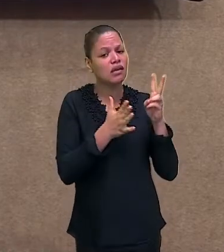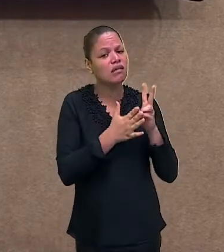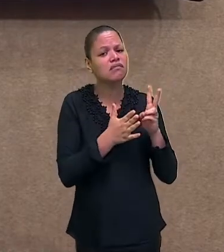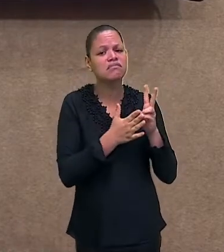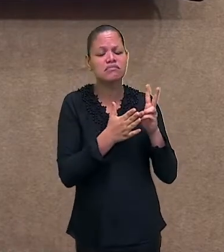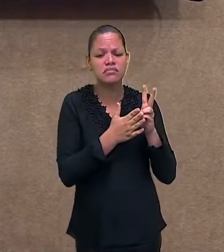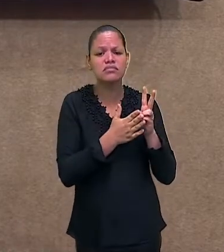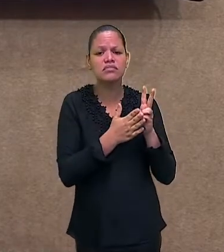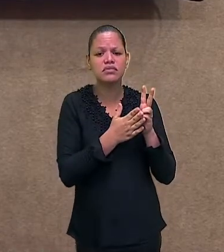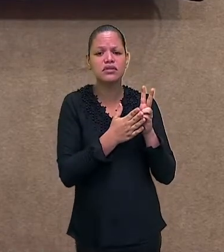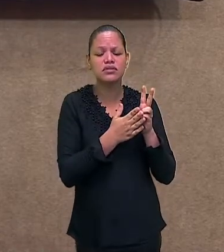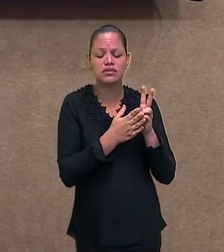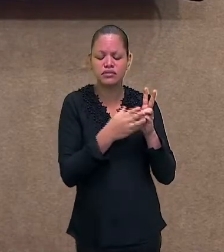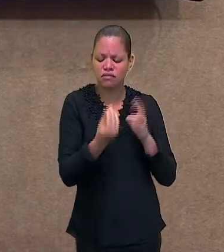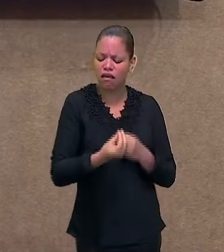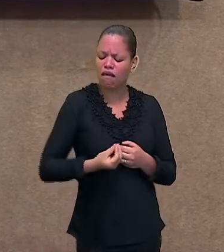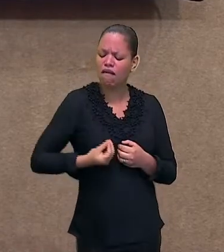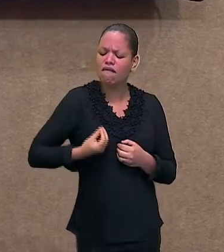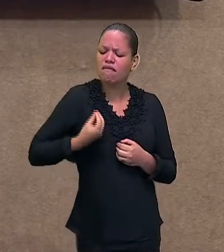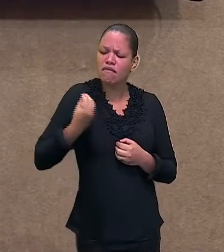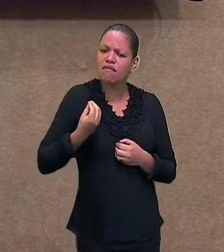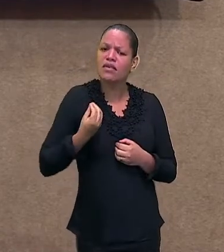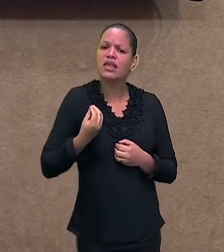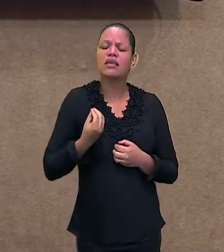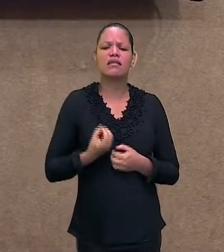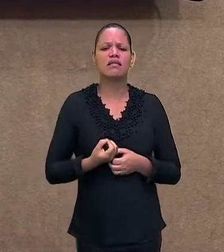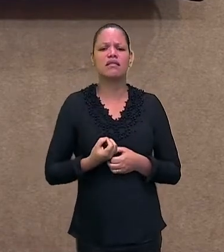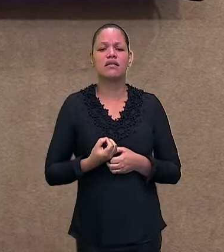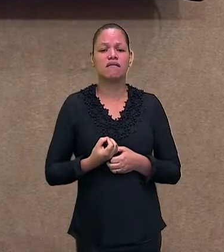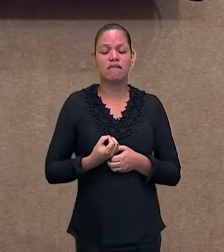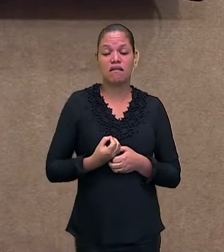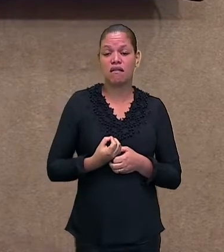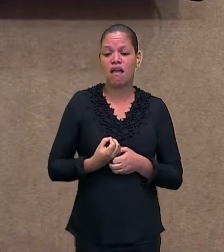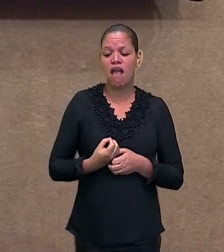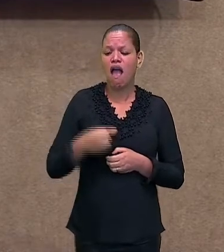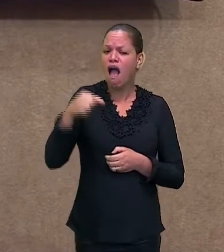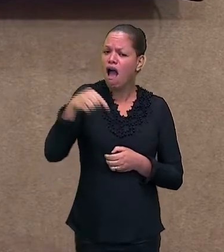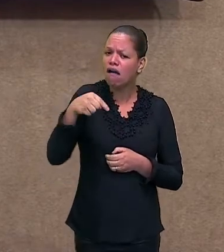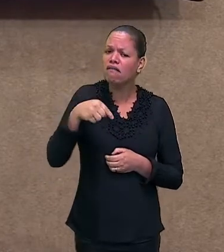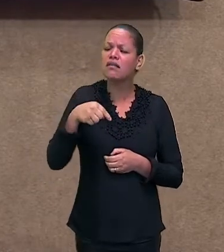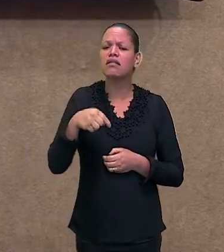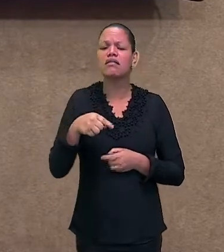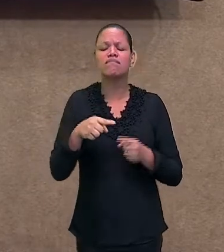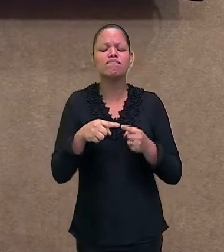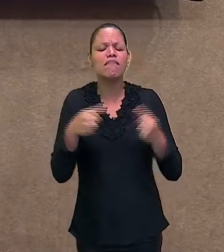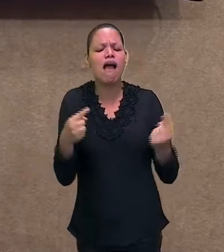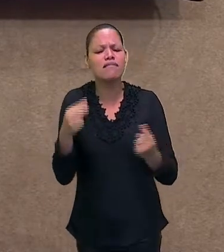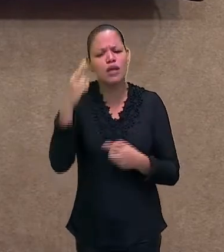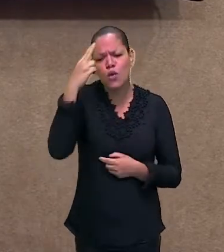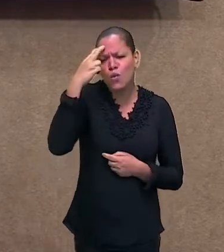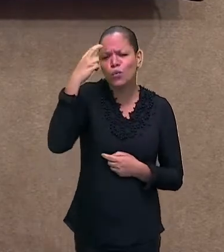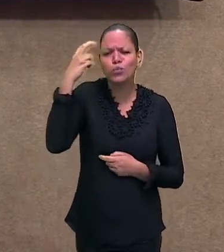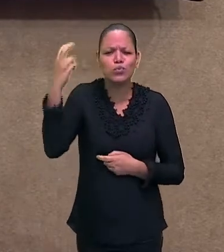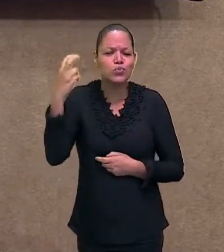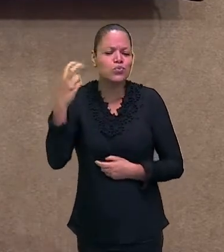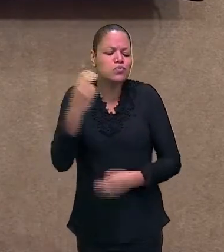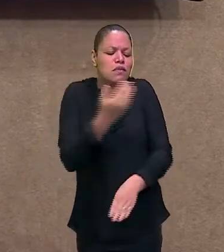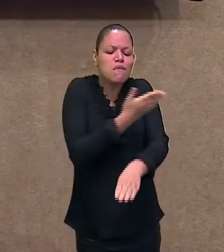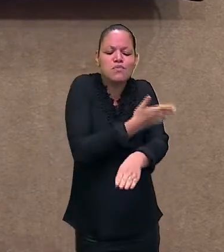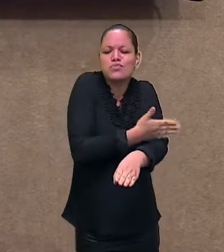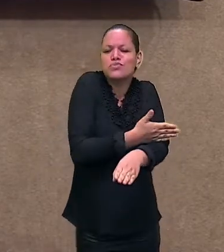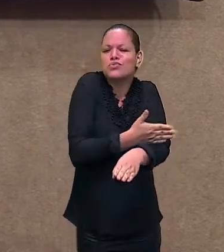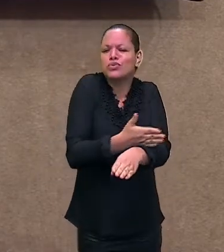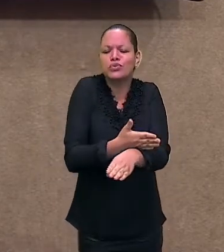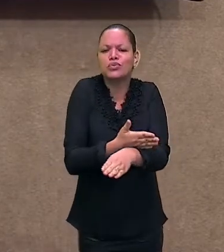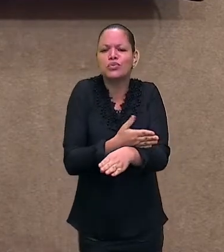Eles continuam com sua cultura, com suas tradições. E é sobre isso que a gente vai aprender um pouquinho